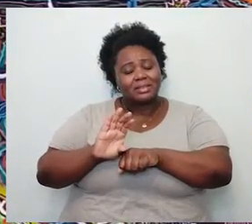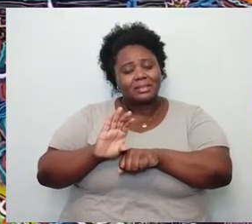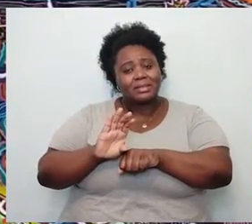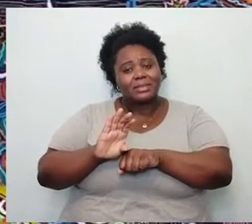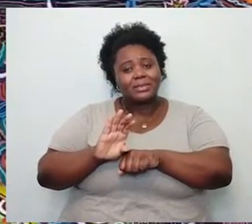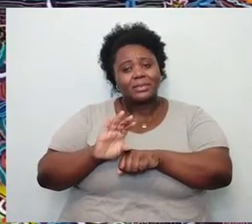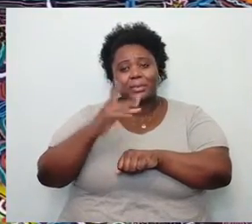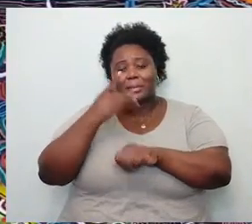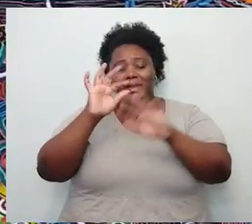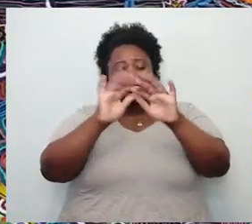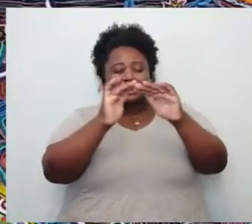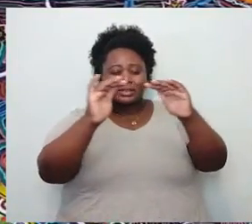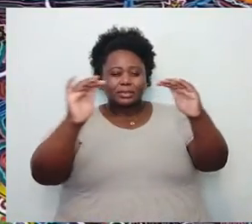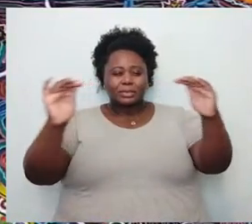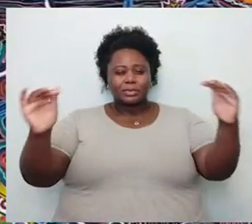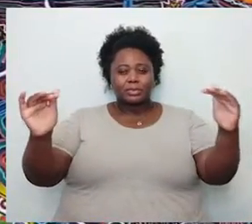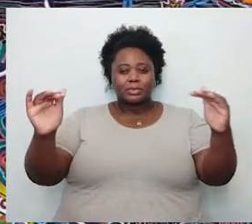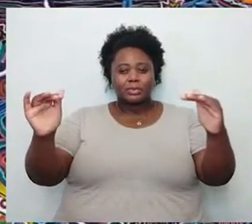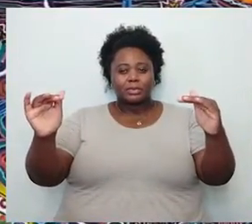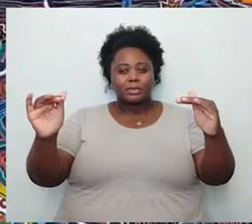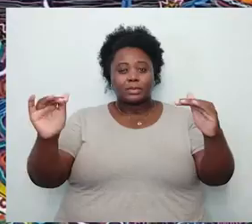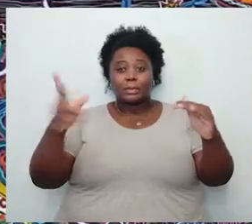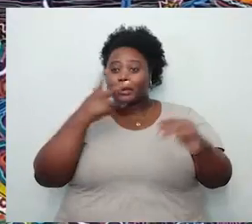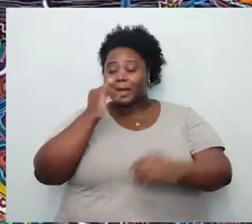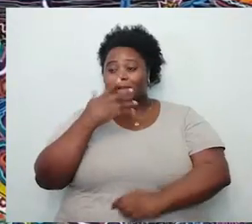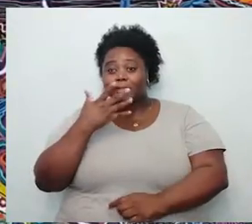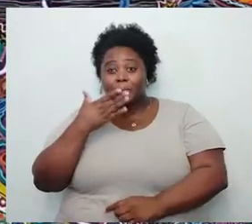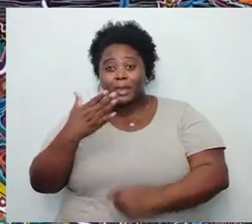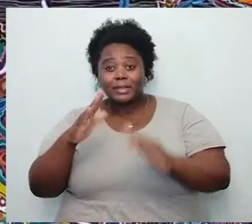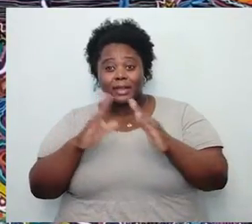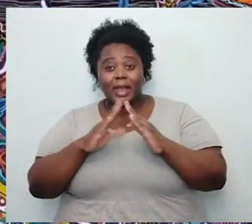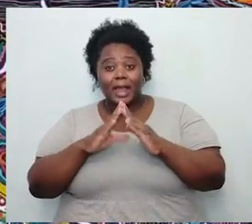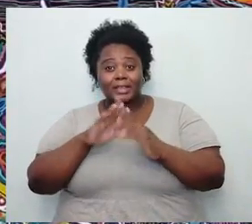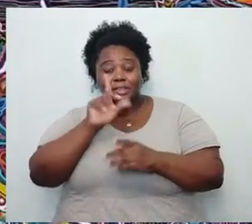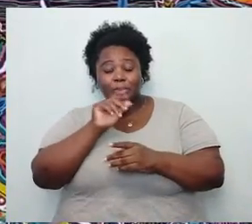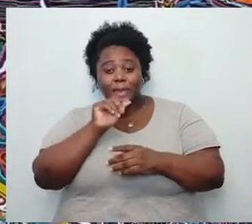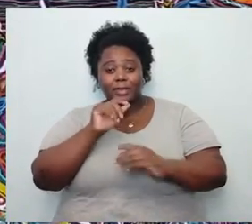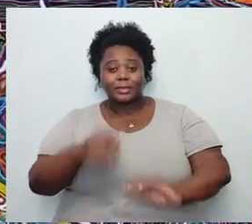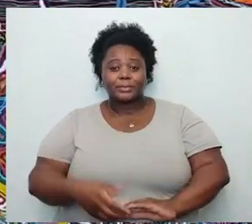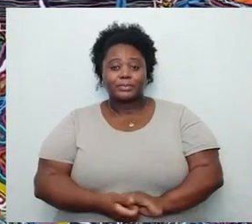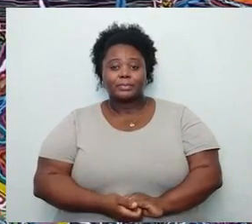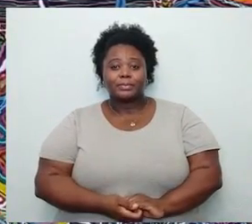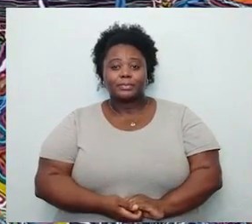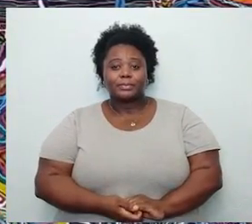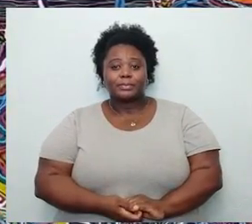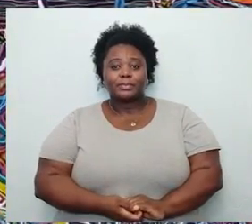tão horizonte, tão semblante, tão casa de pássaro. De